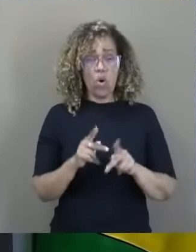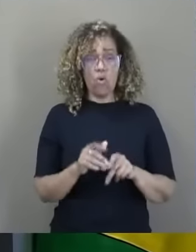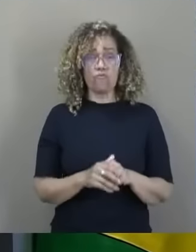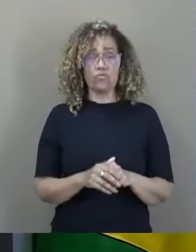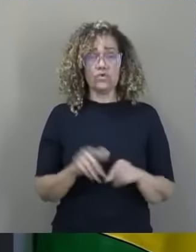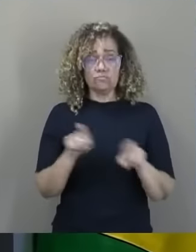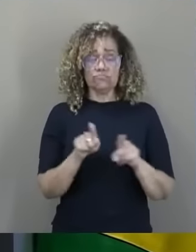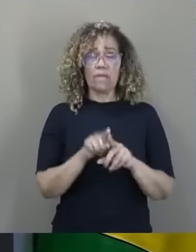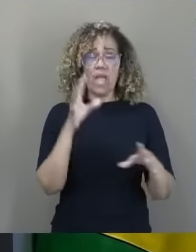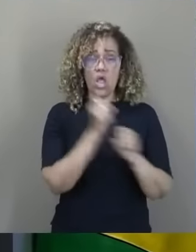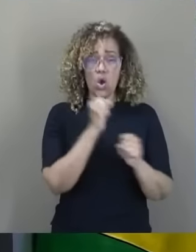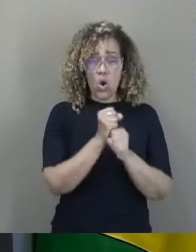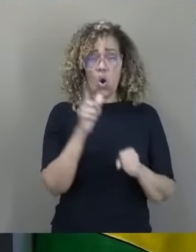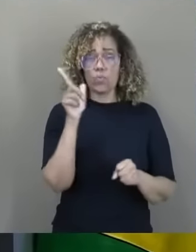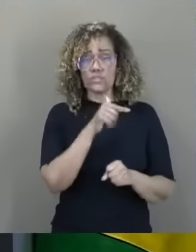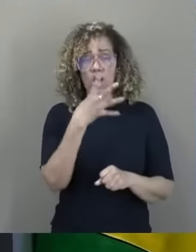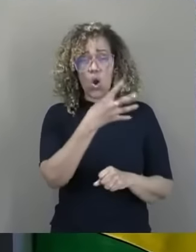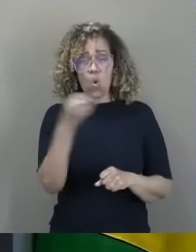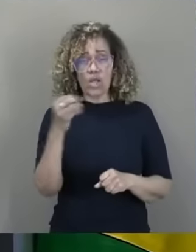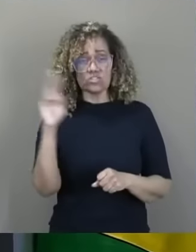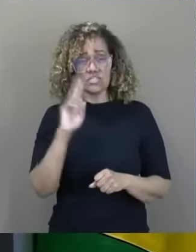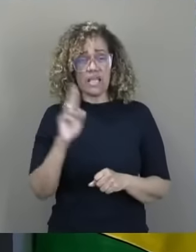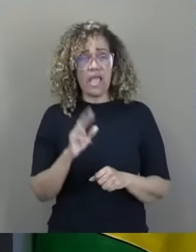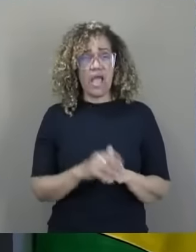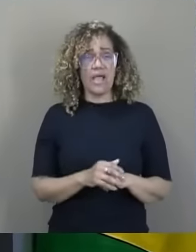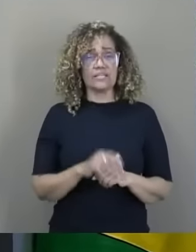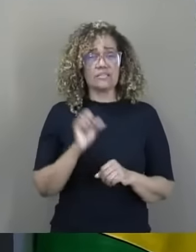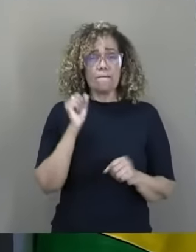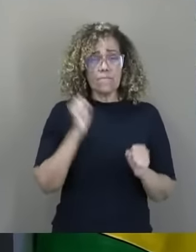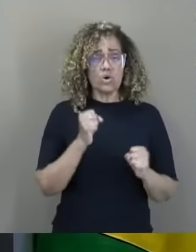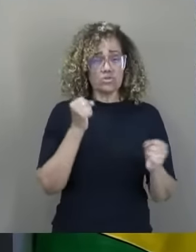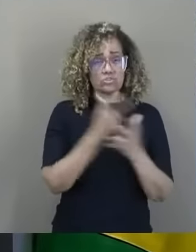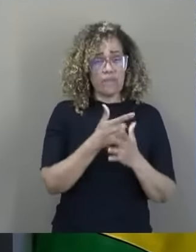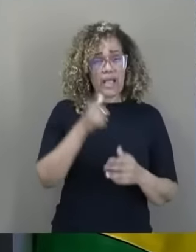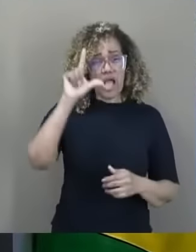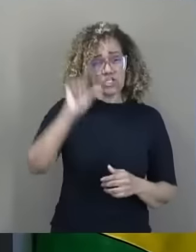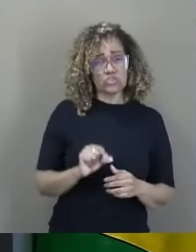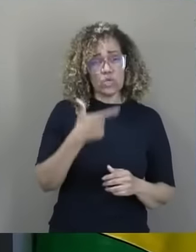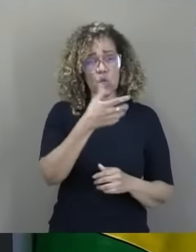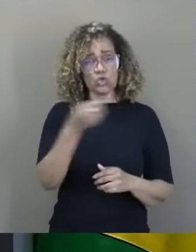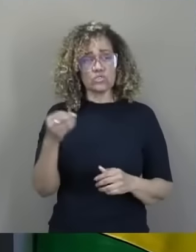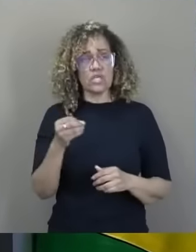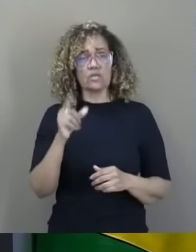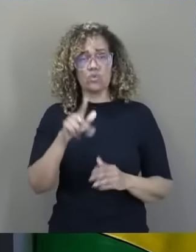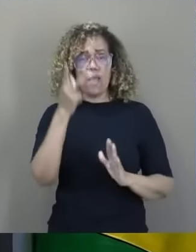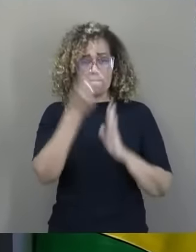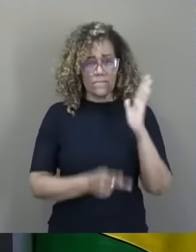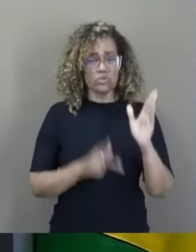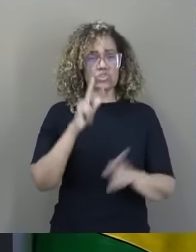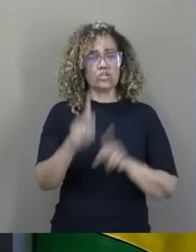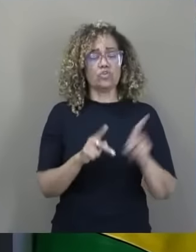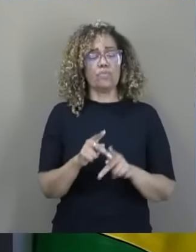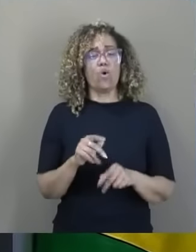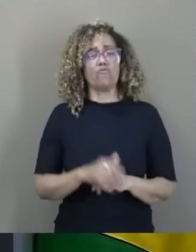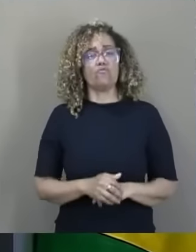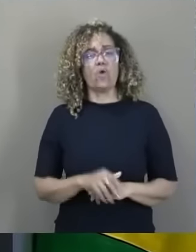de água é quase 400 reais. Se tirar isso aqui, cai pela metade, cai para 200. Isso aqui é projeto do povo. Vai mais um. Sou